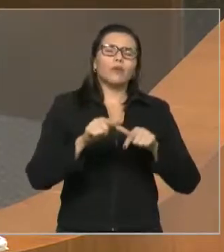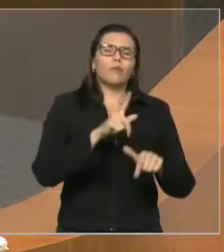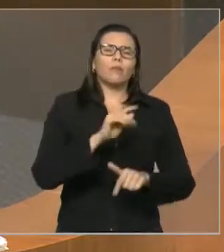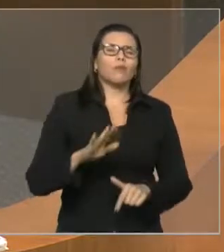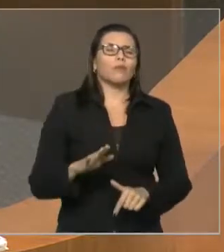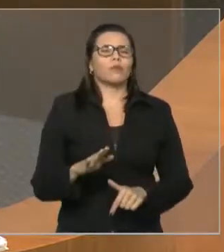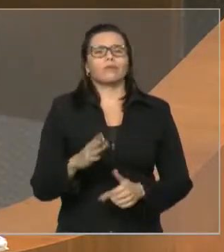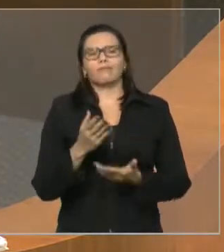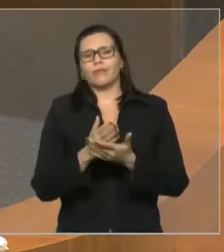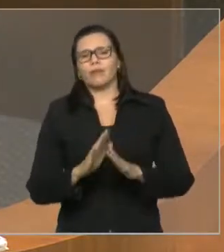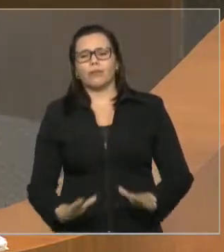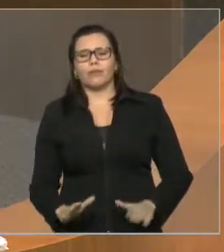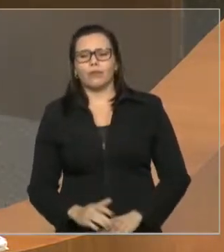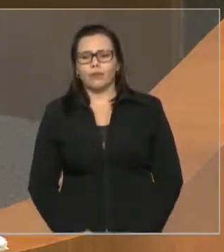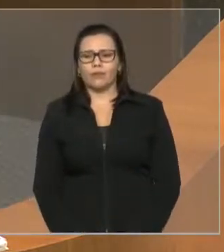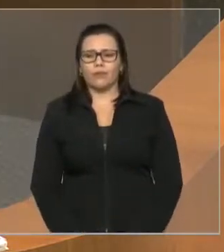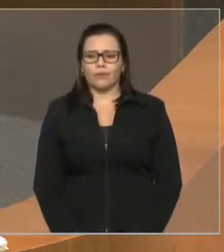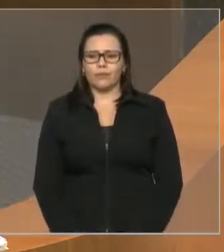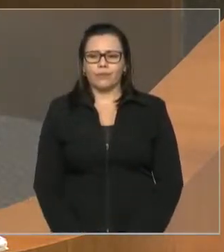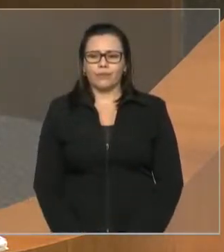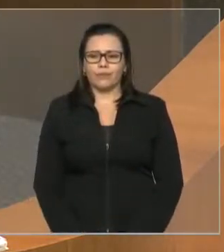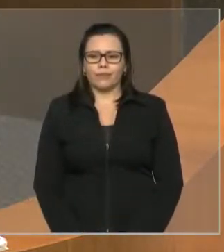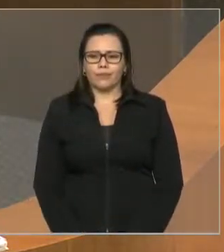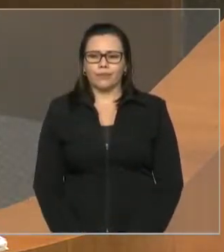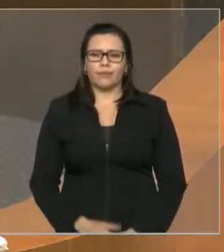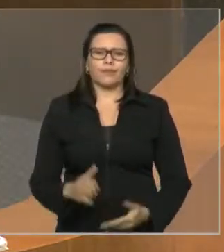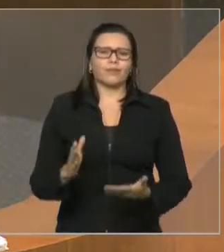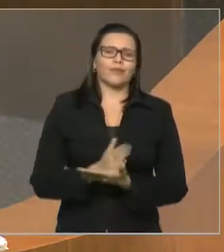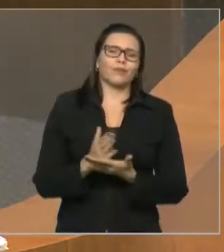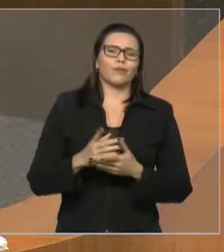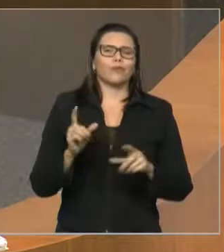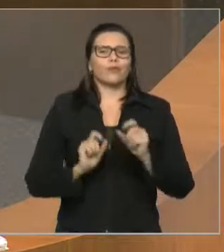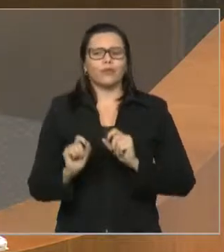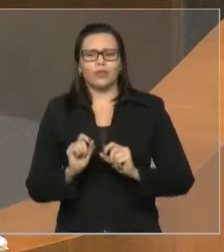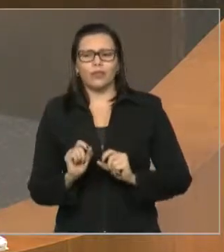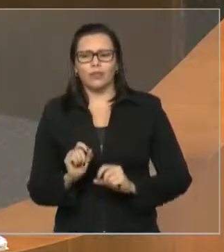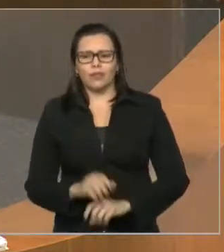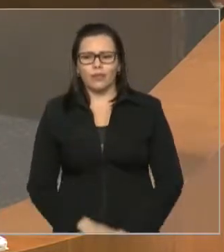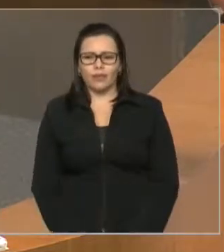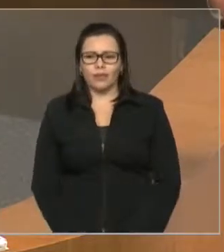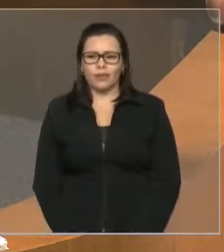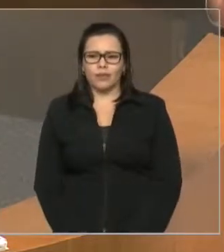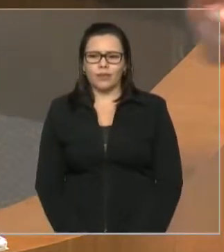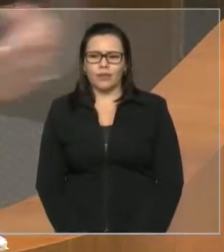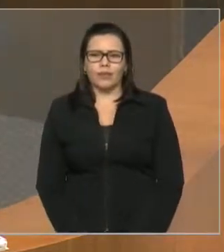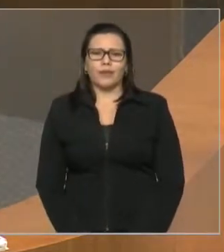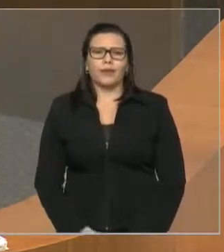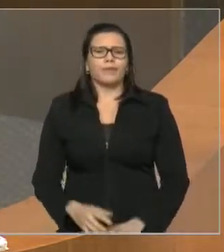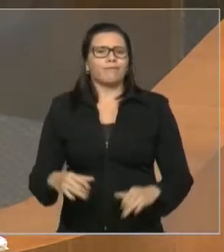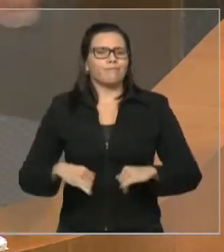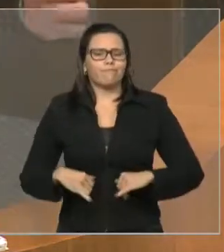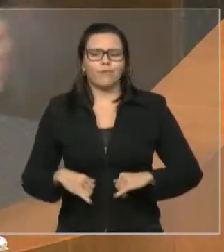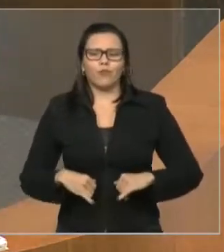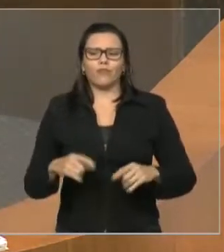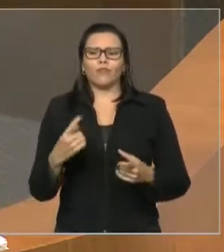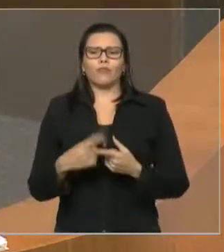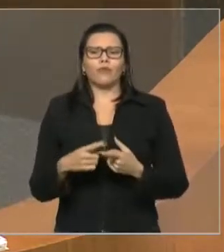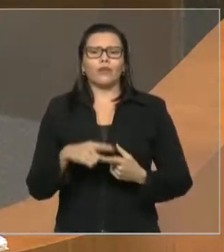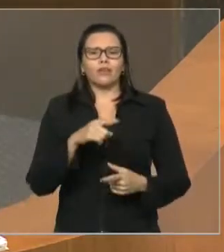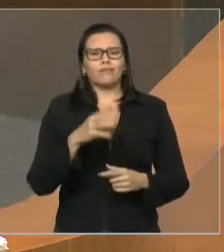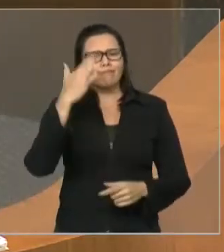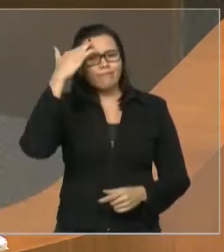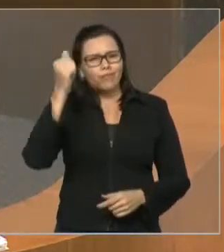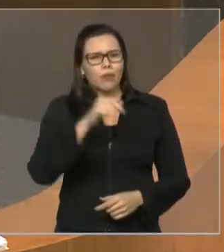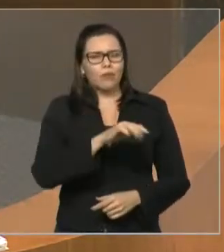mil. Sabe por quê? Porque tem que deixar pagando com o dinheiro dos ativos e não com o dinheiro dos aposentados, porque está quebrado.